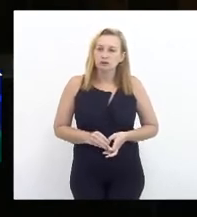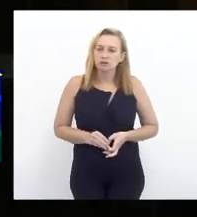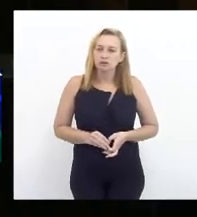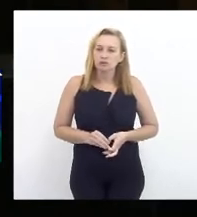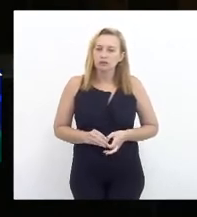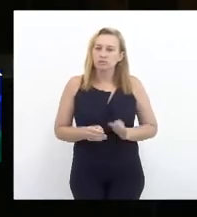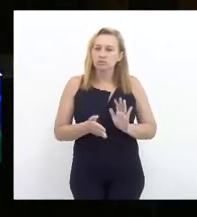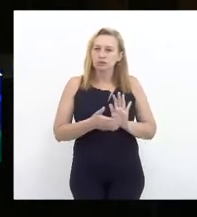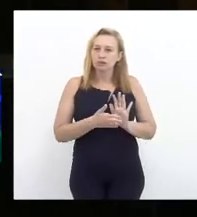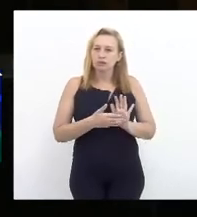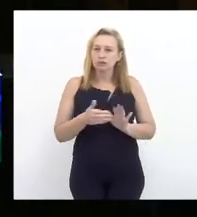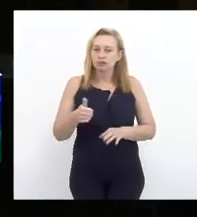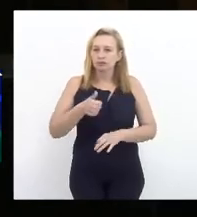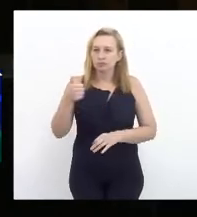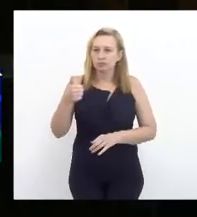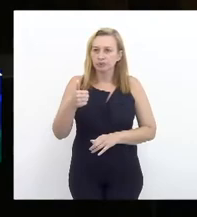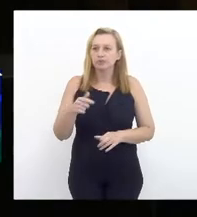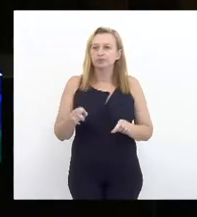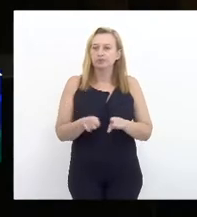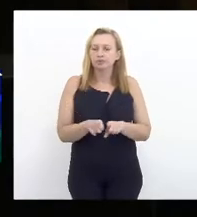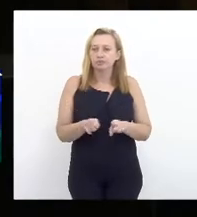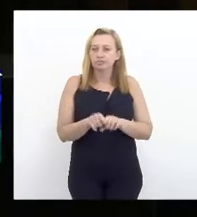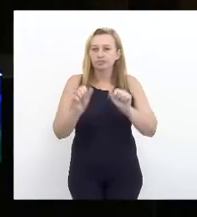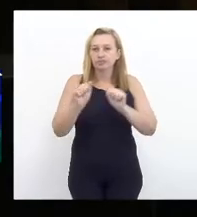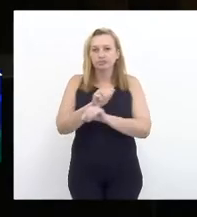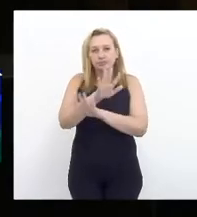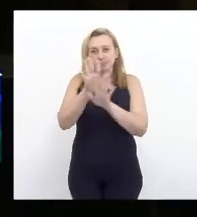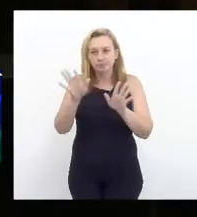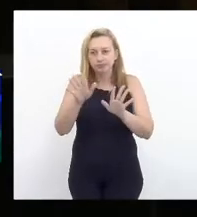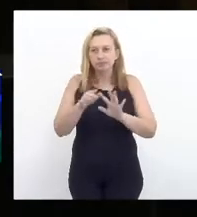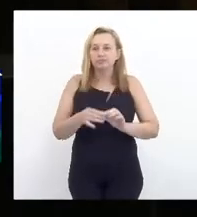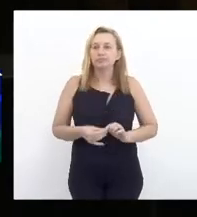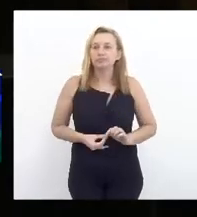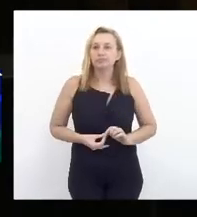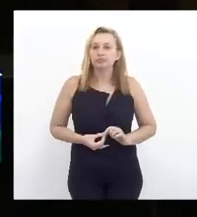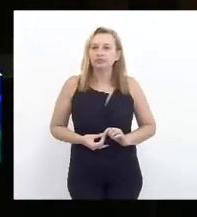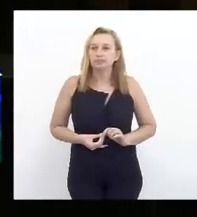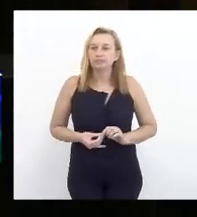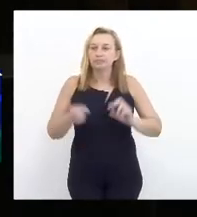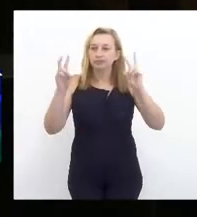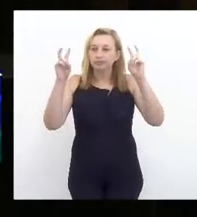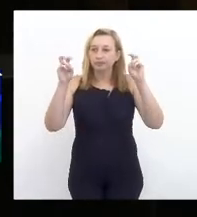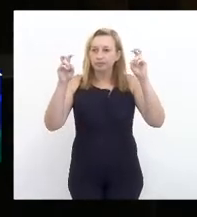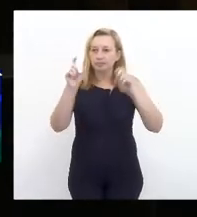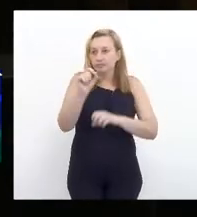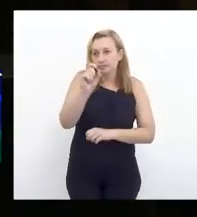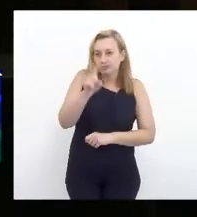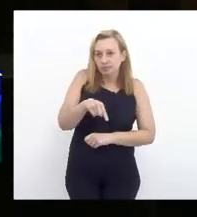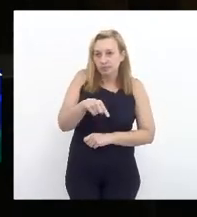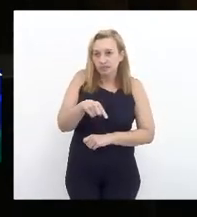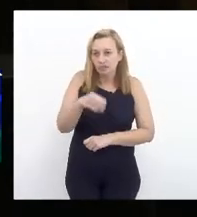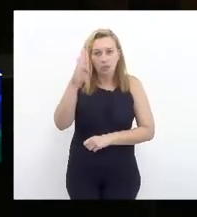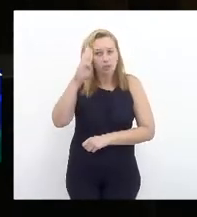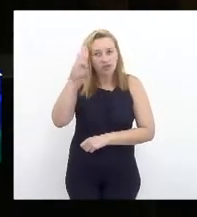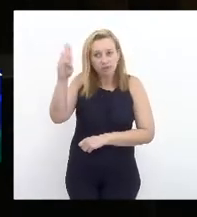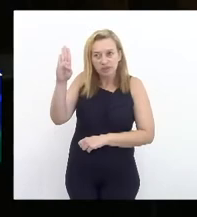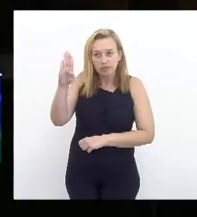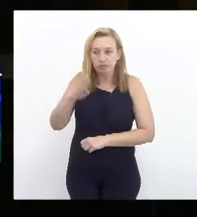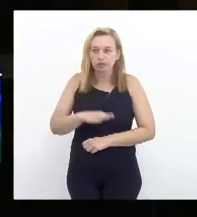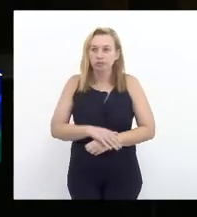propostas. E também ficou muito claro uma questão que era fundamental.